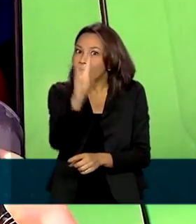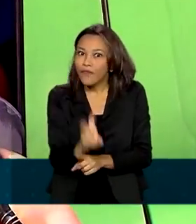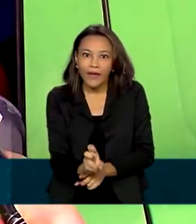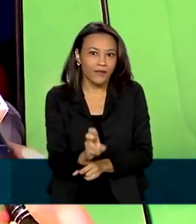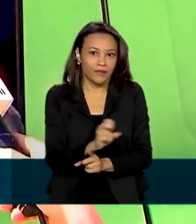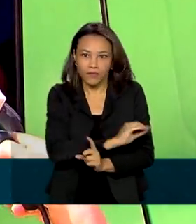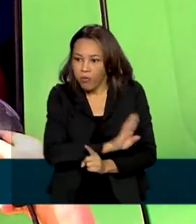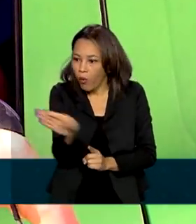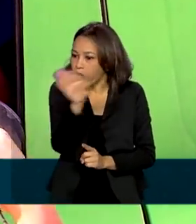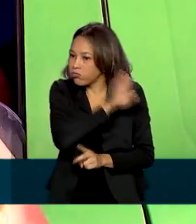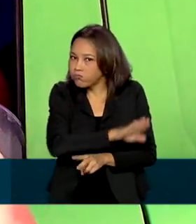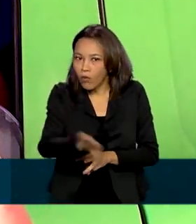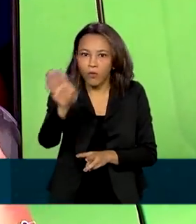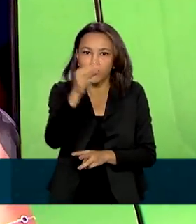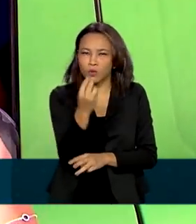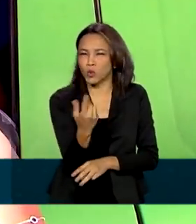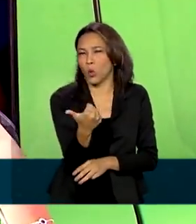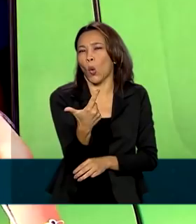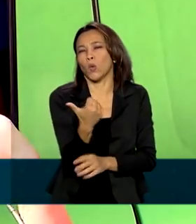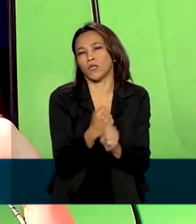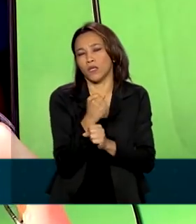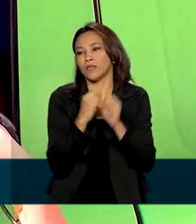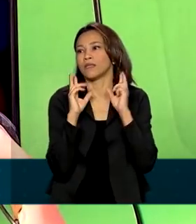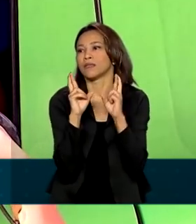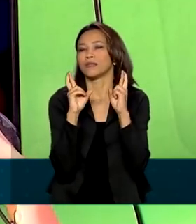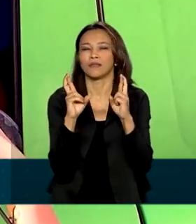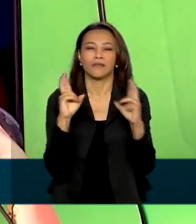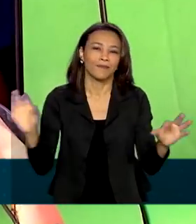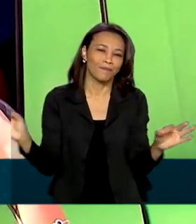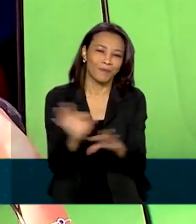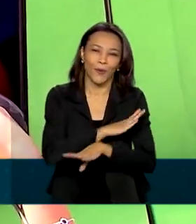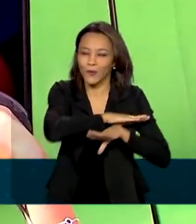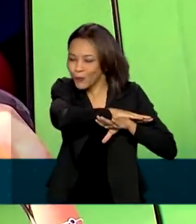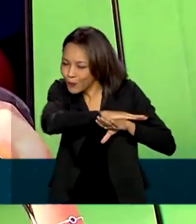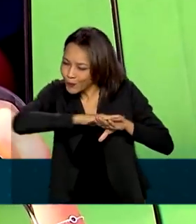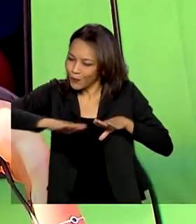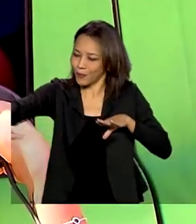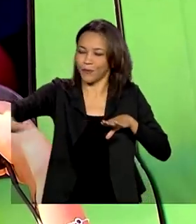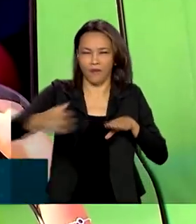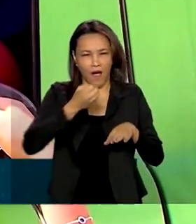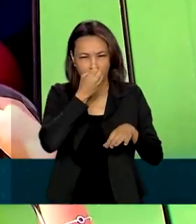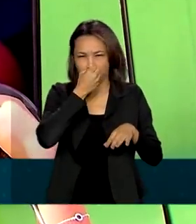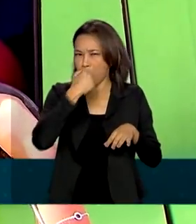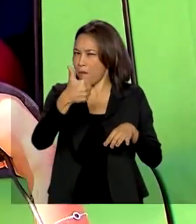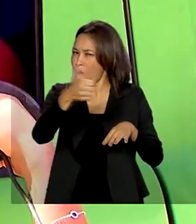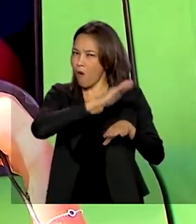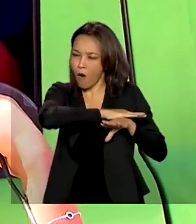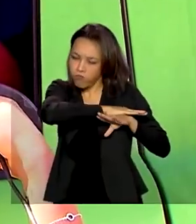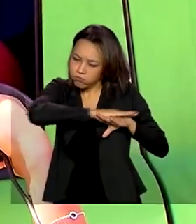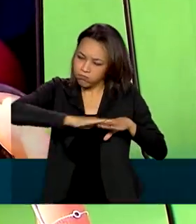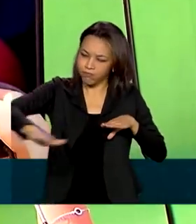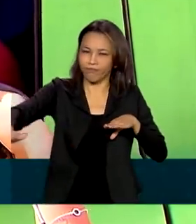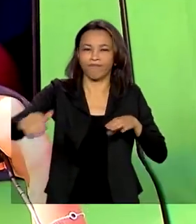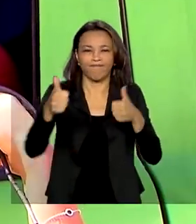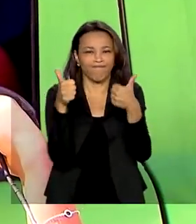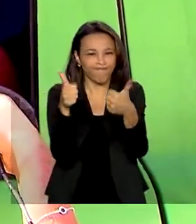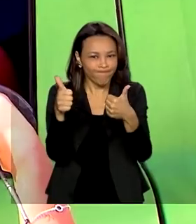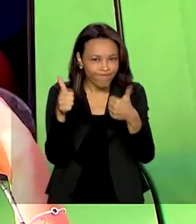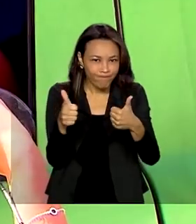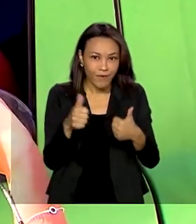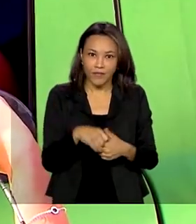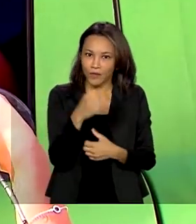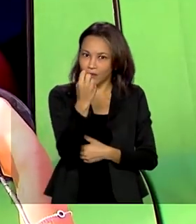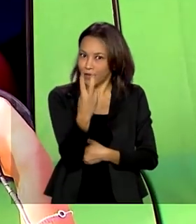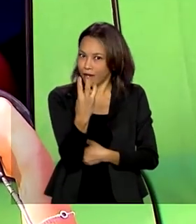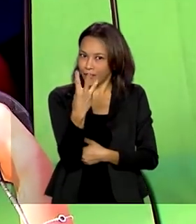Lá se vão 12 anos na esperança de ver o asfalto chegar. Se asfalto agora fica bom demais, né? Mas a gente que passa aqui três, quatro vezes por semana